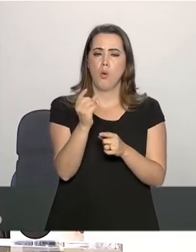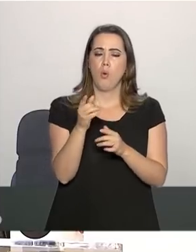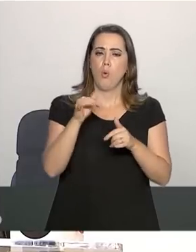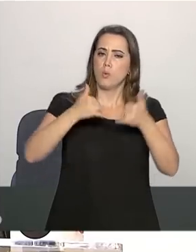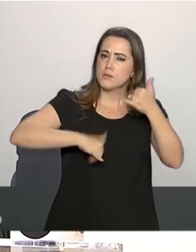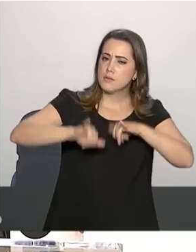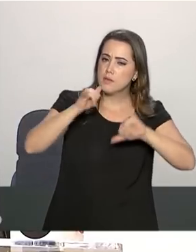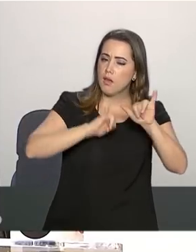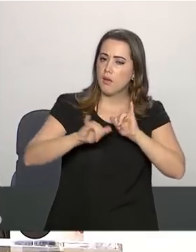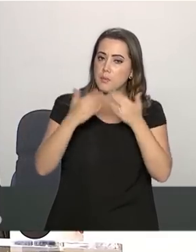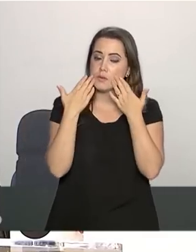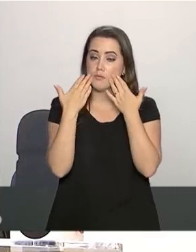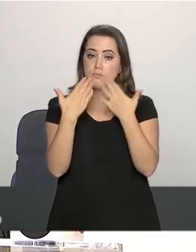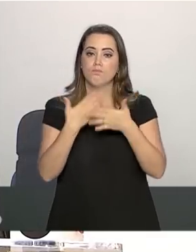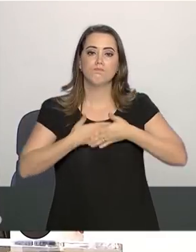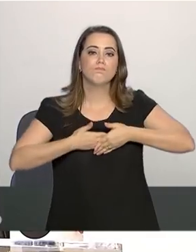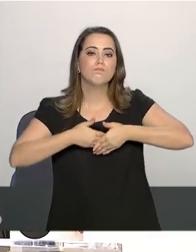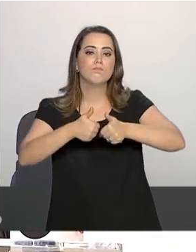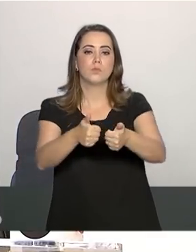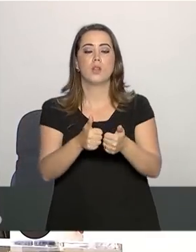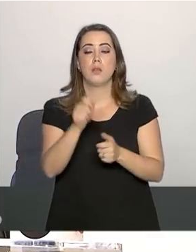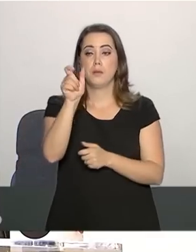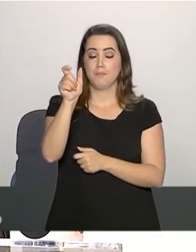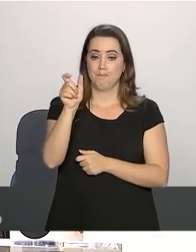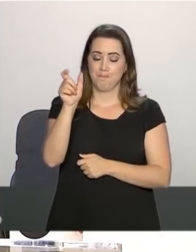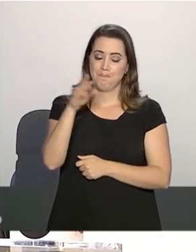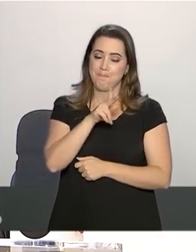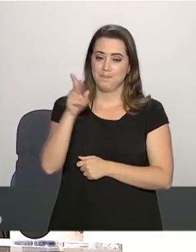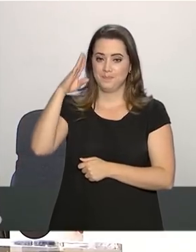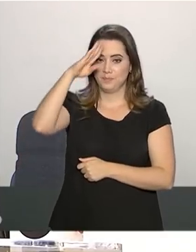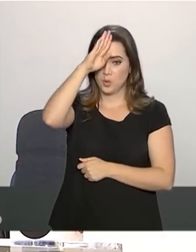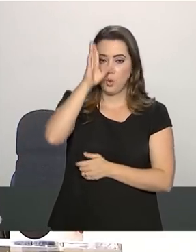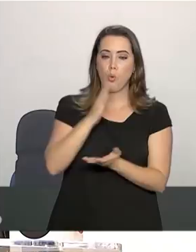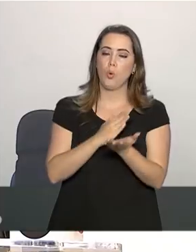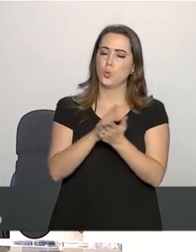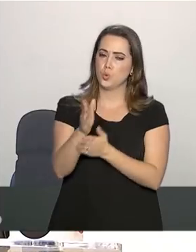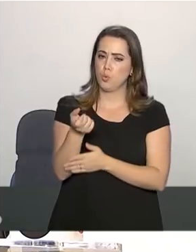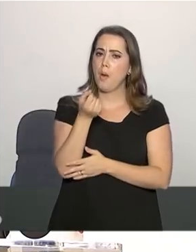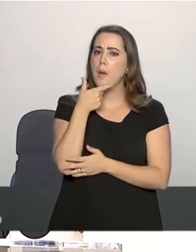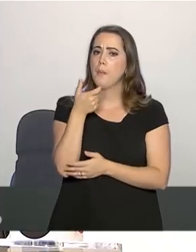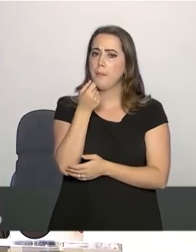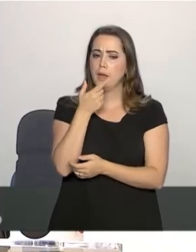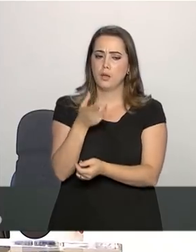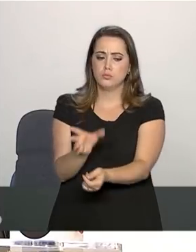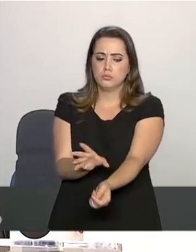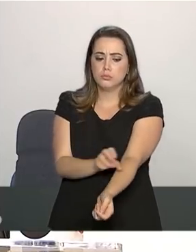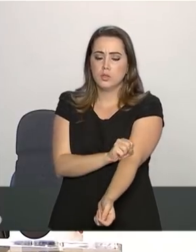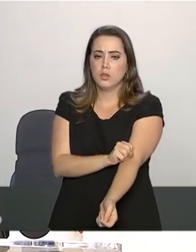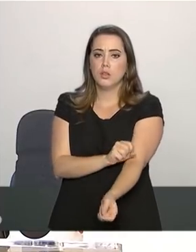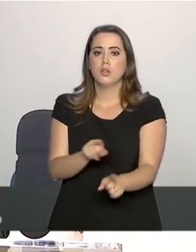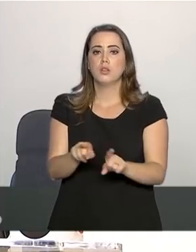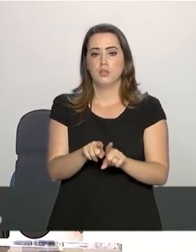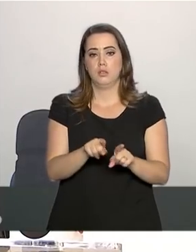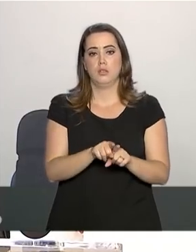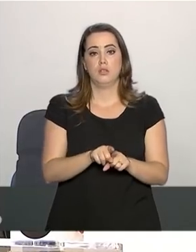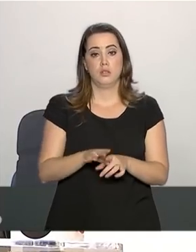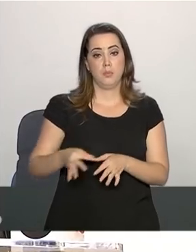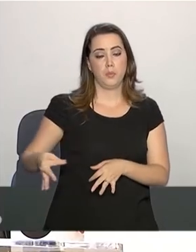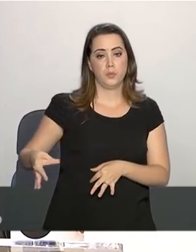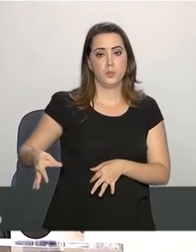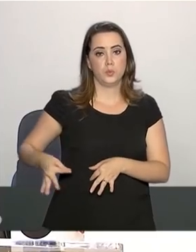melhora. O paciente segue com antibióticos e dreno no abdômen.